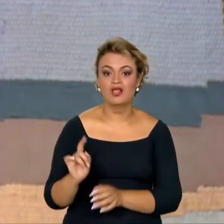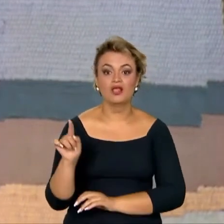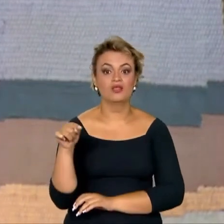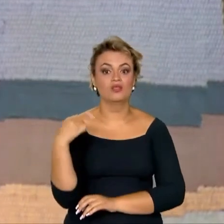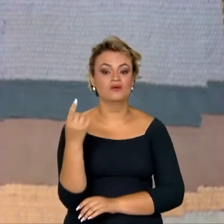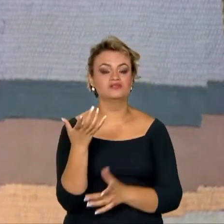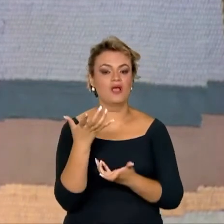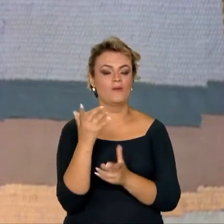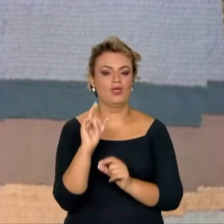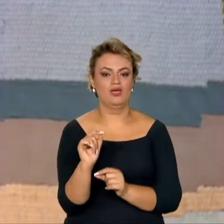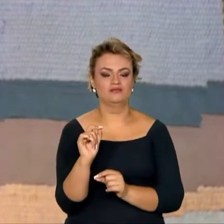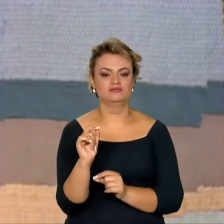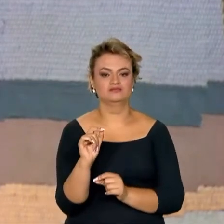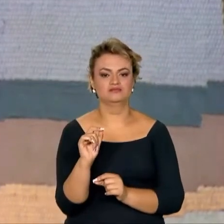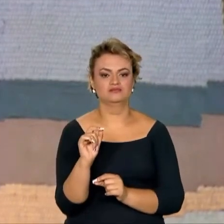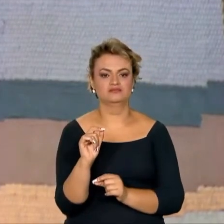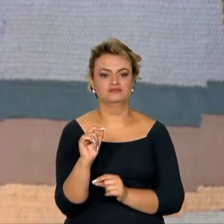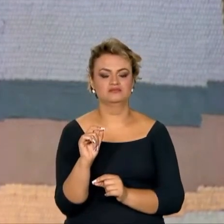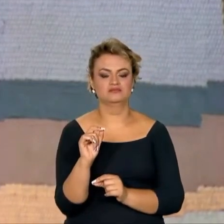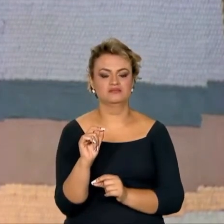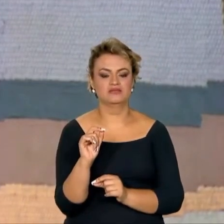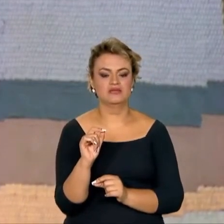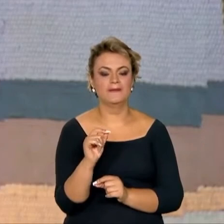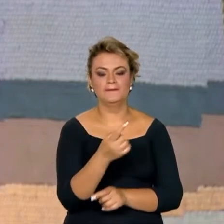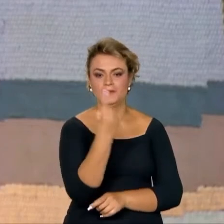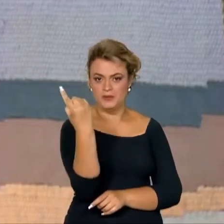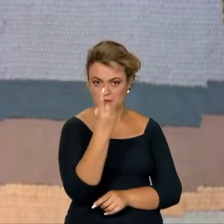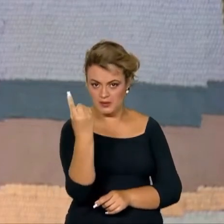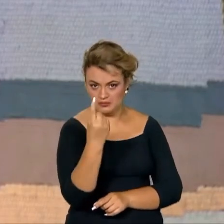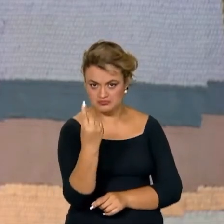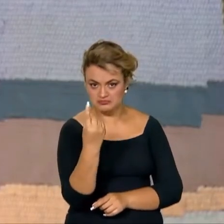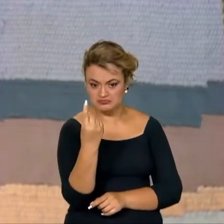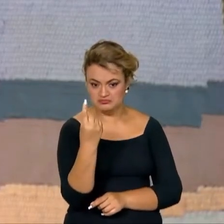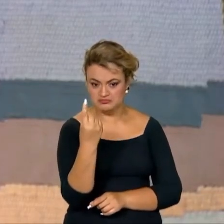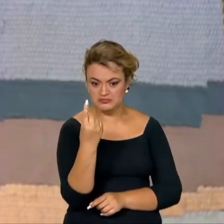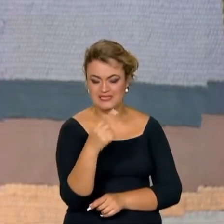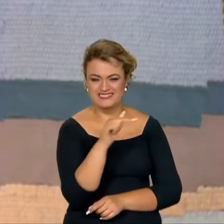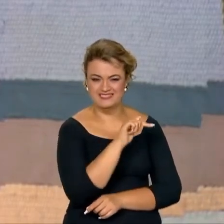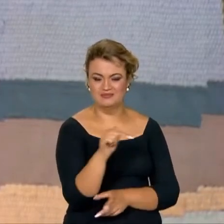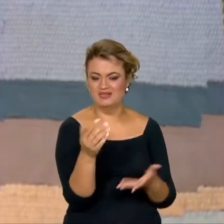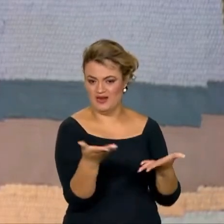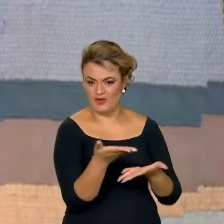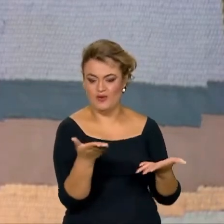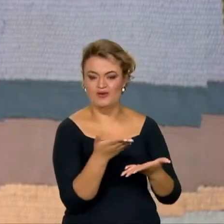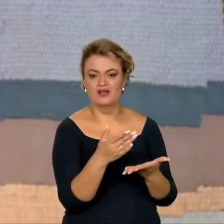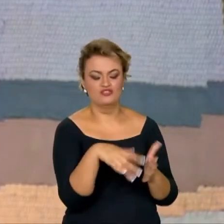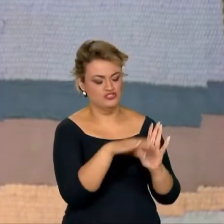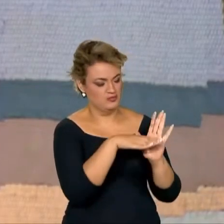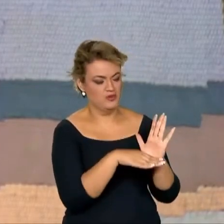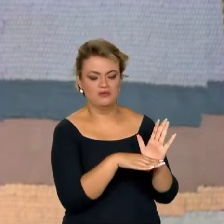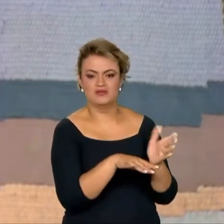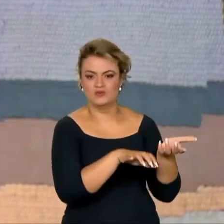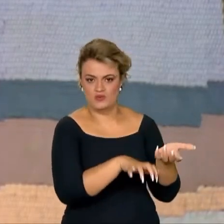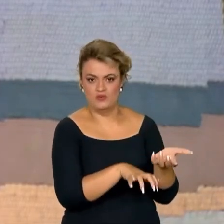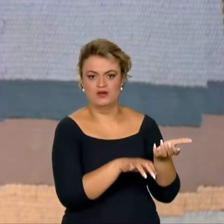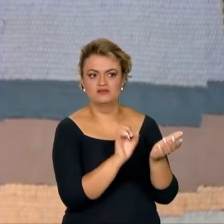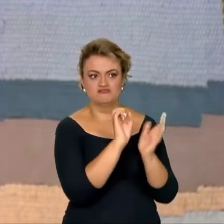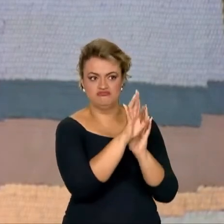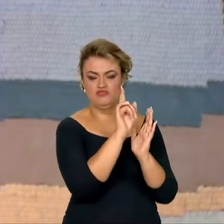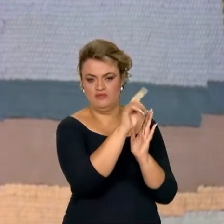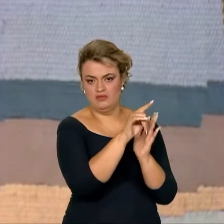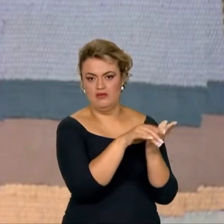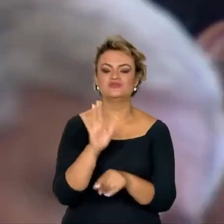vamos buscar é a adoção. Primeiro, e essa semana já tem na pauta do Congresso Nacional,